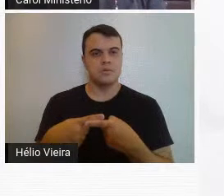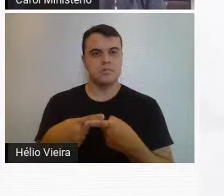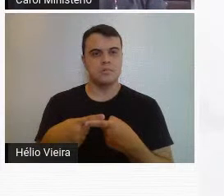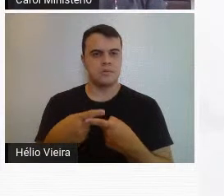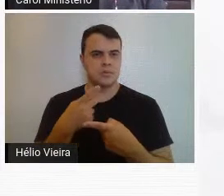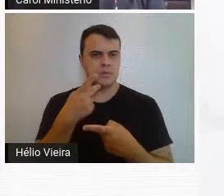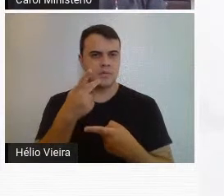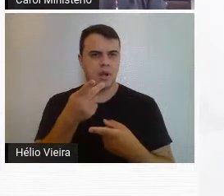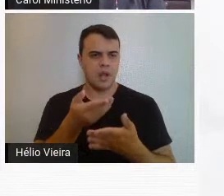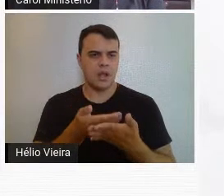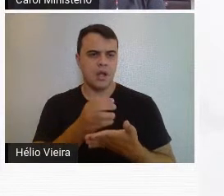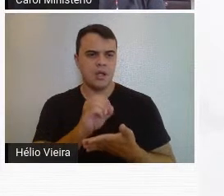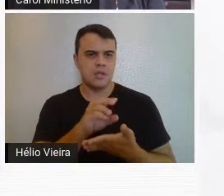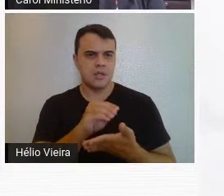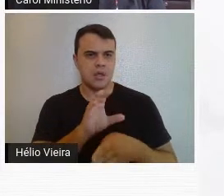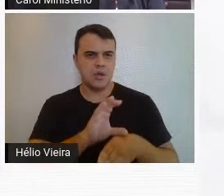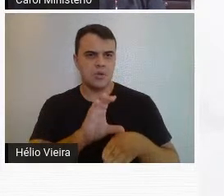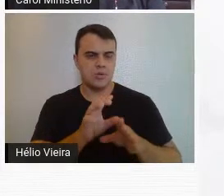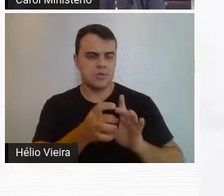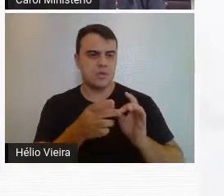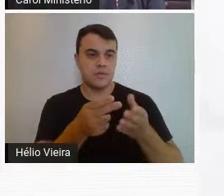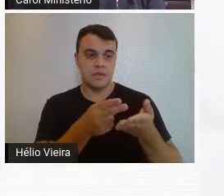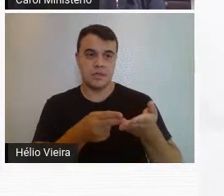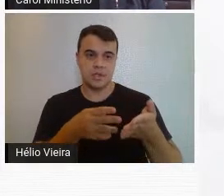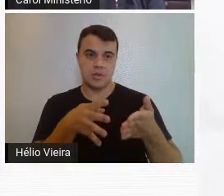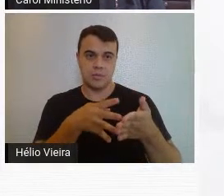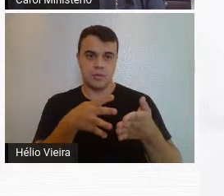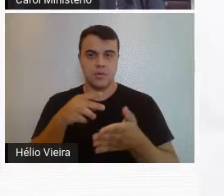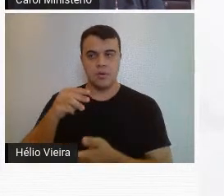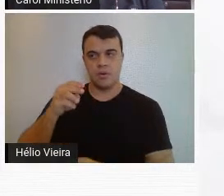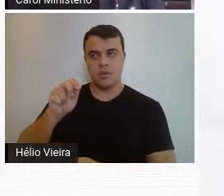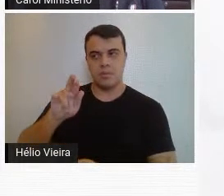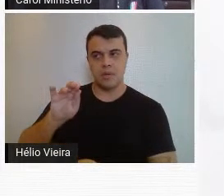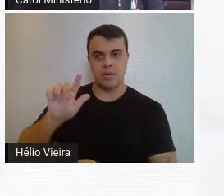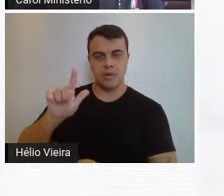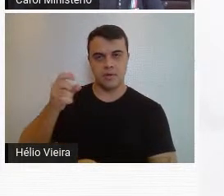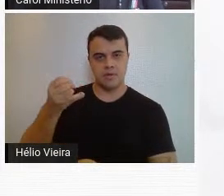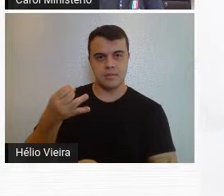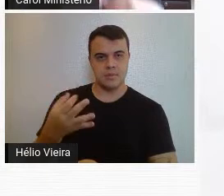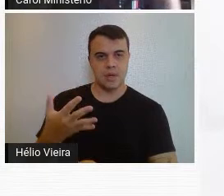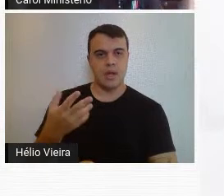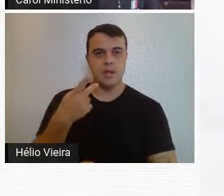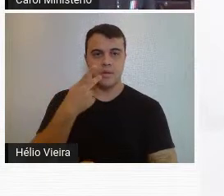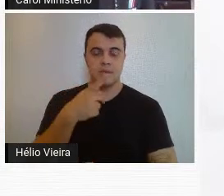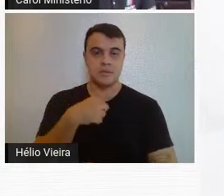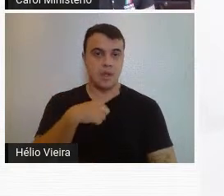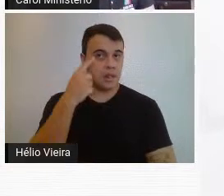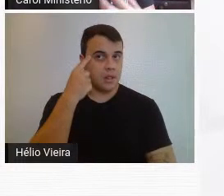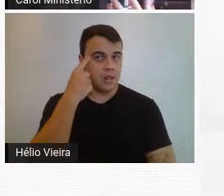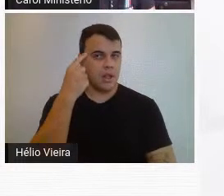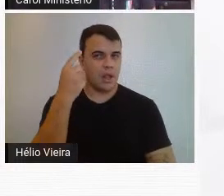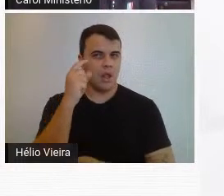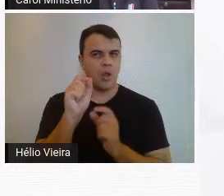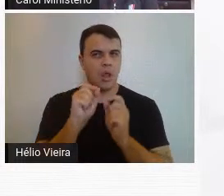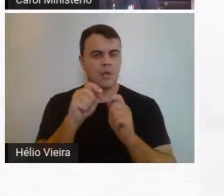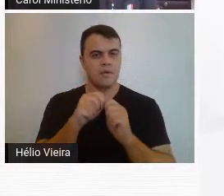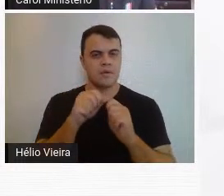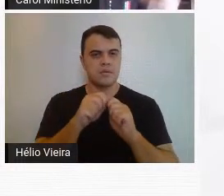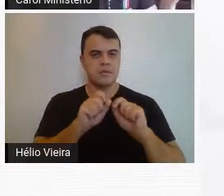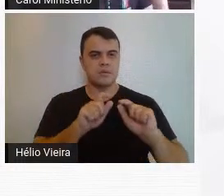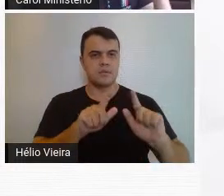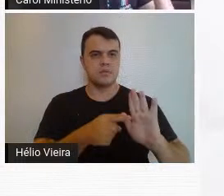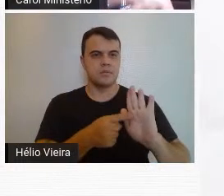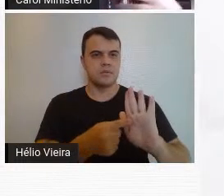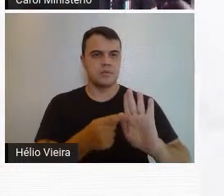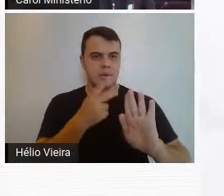dar aulas de curso livre de desenho e de pintura, que a Marília vai falar muito bem também. Então, eles têm a ideia de fazer essa exposição como